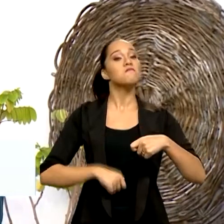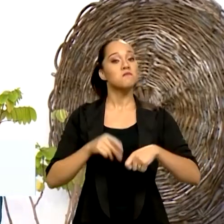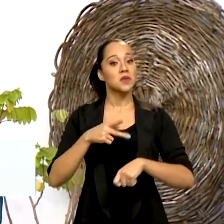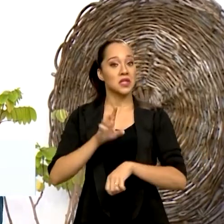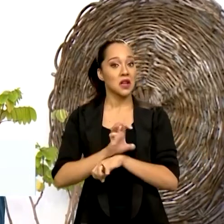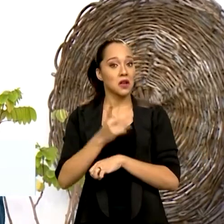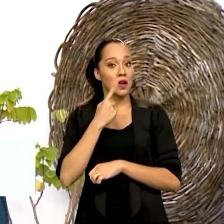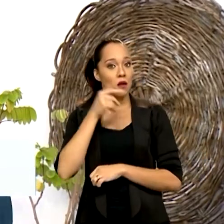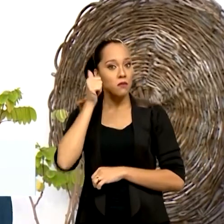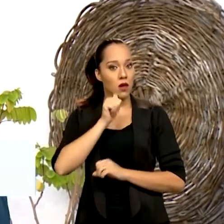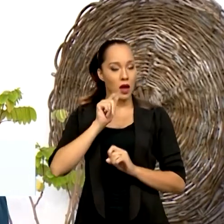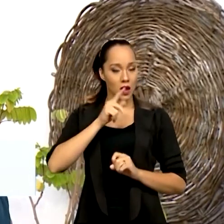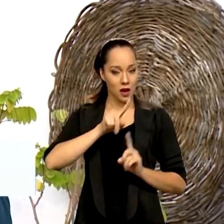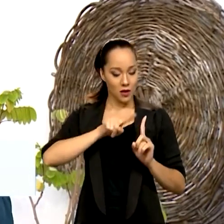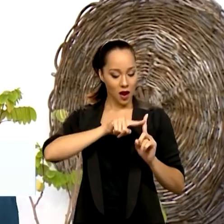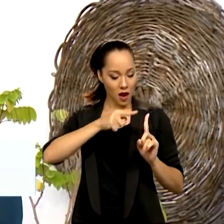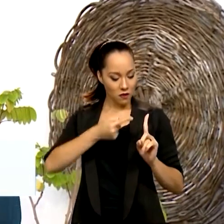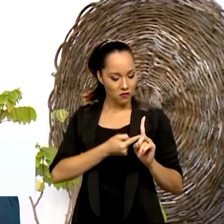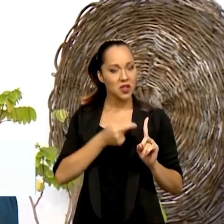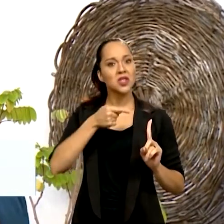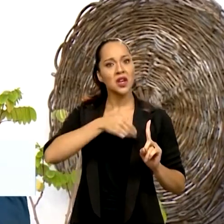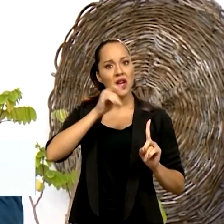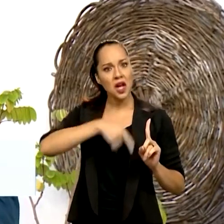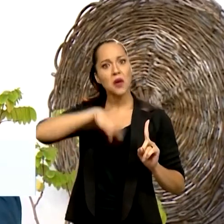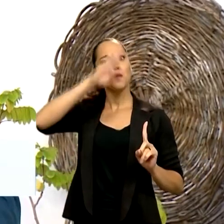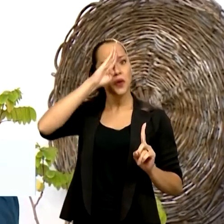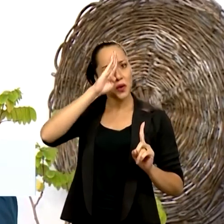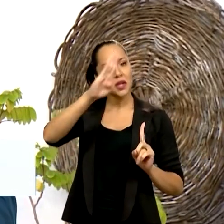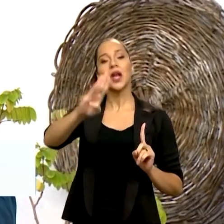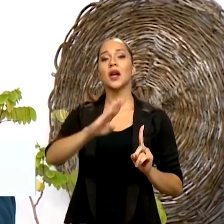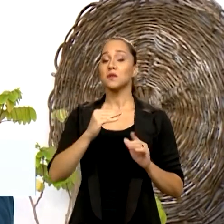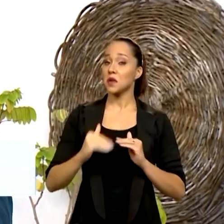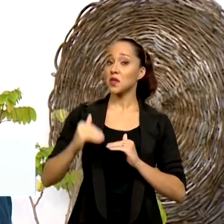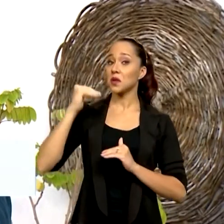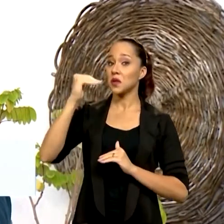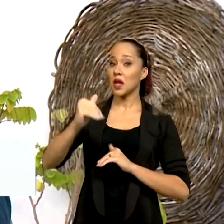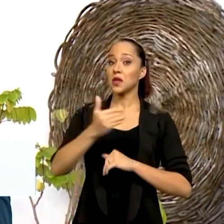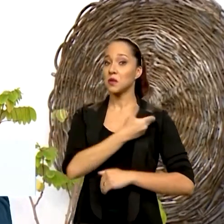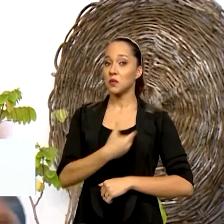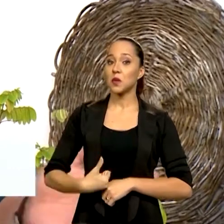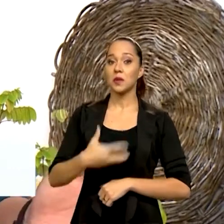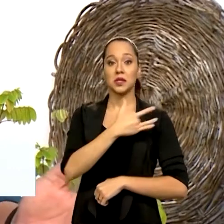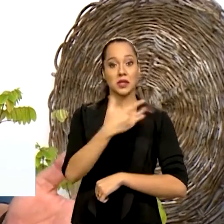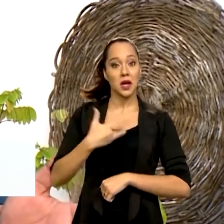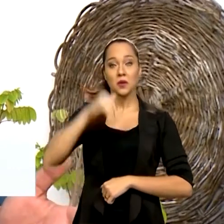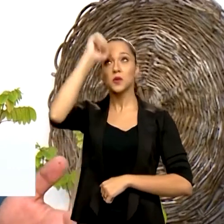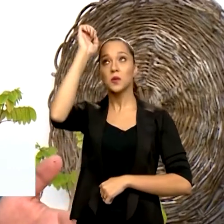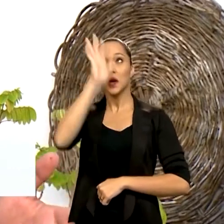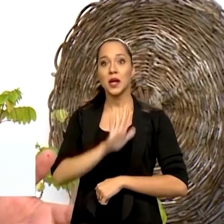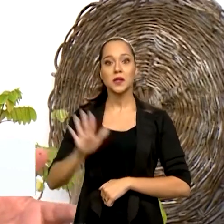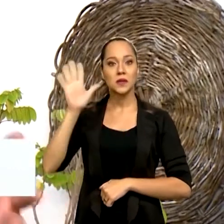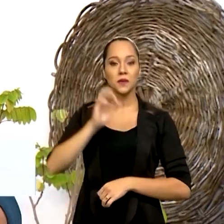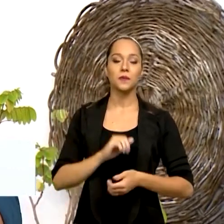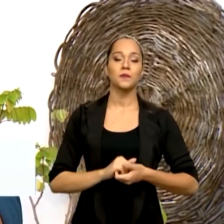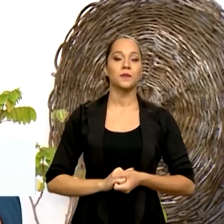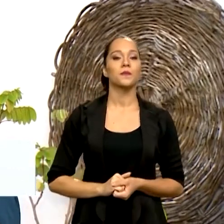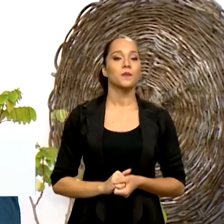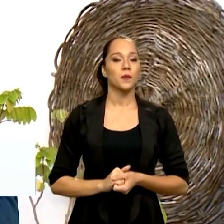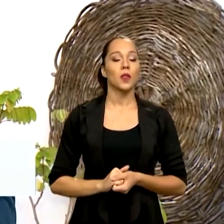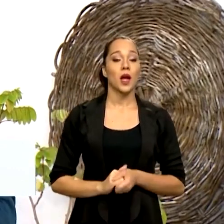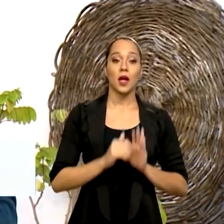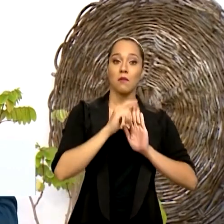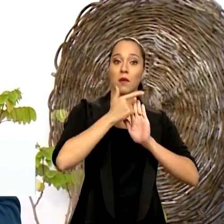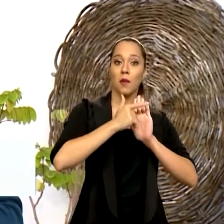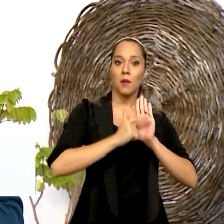vacinação de gestantes deve ser encarada como prioridade pelas autoridades públicas sanitárias de todo o país. E a lista